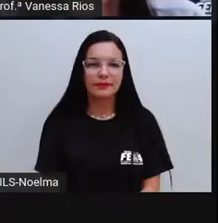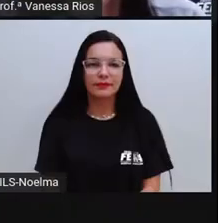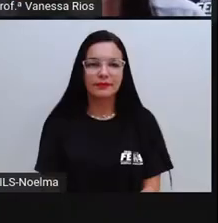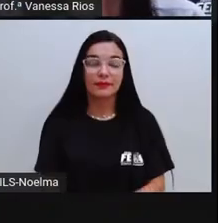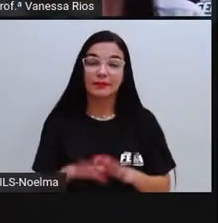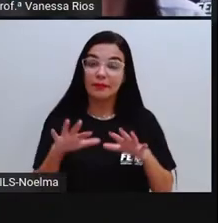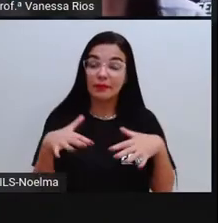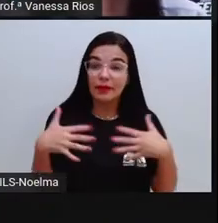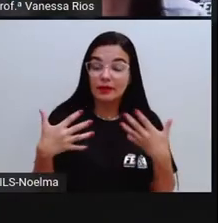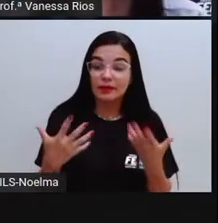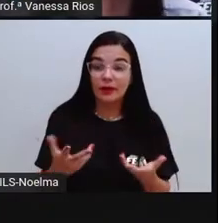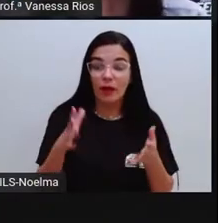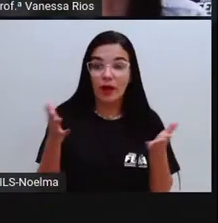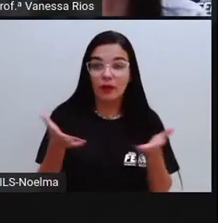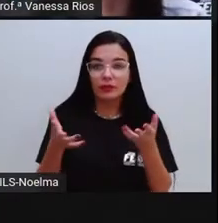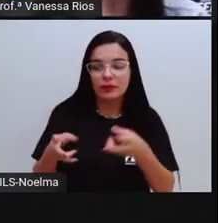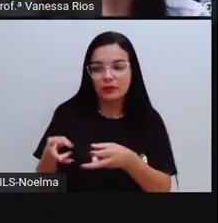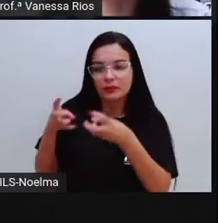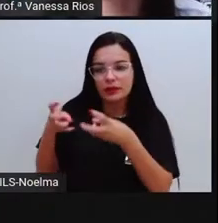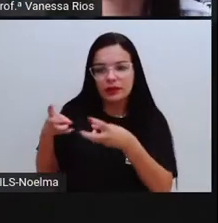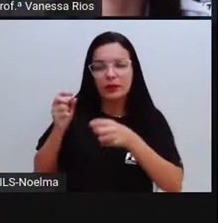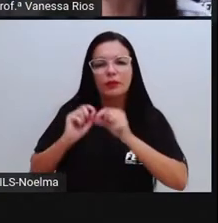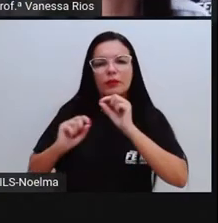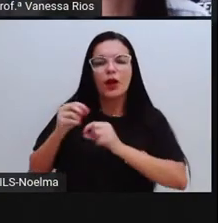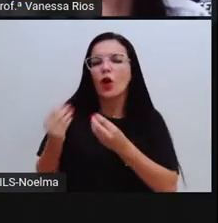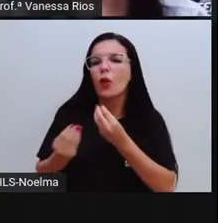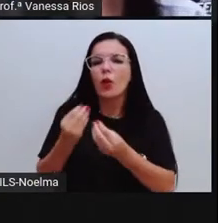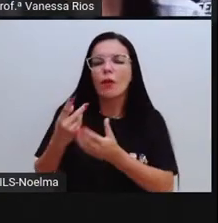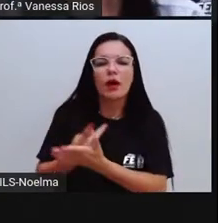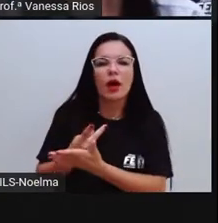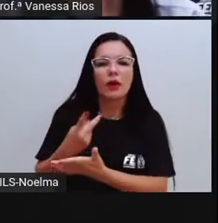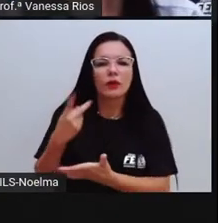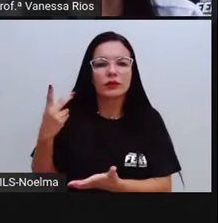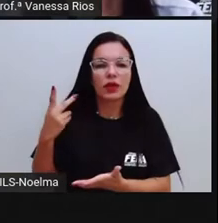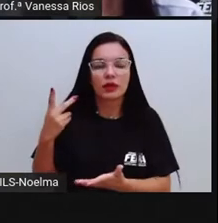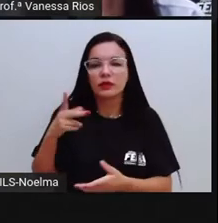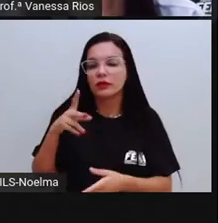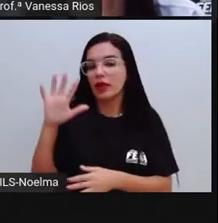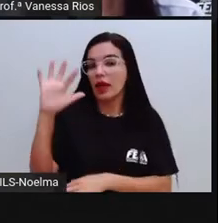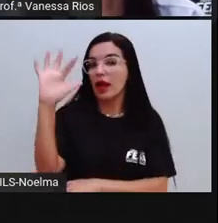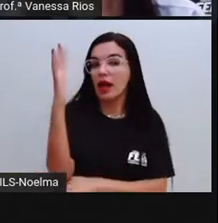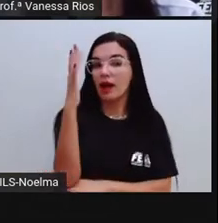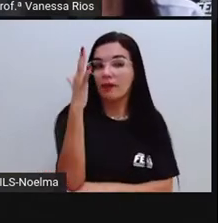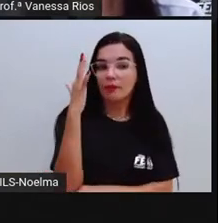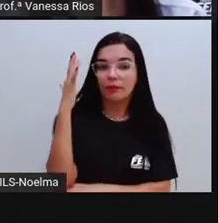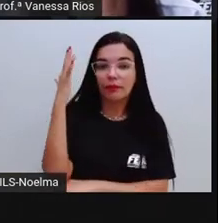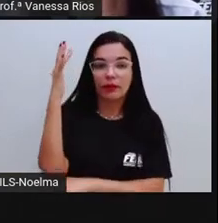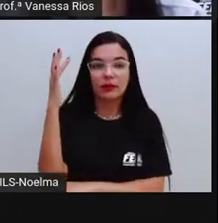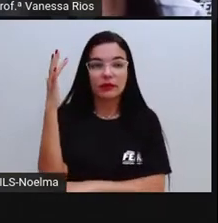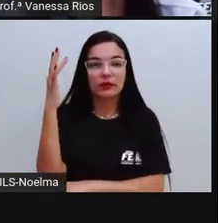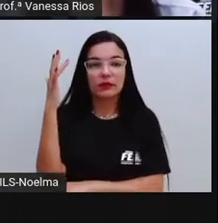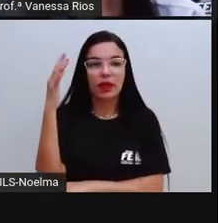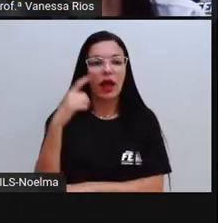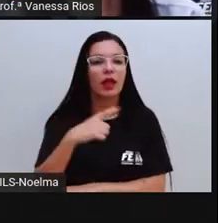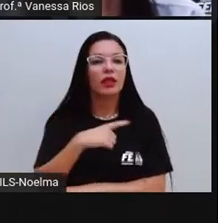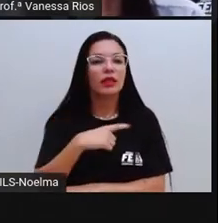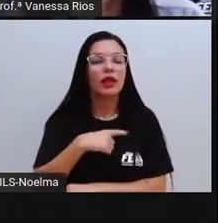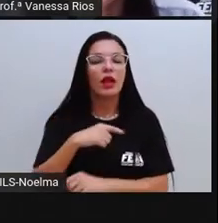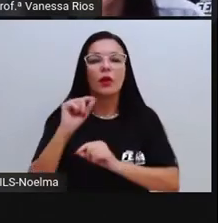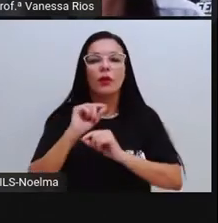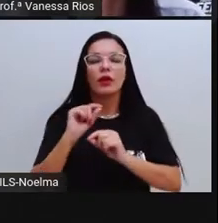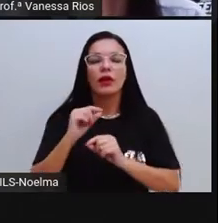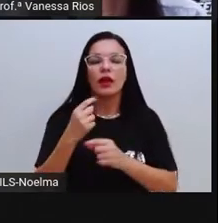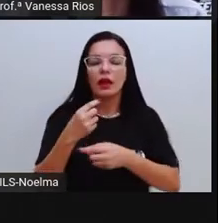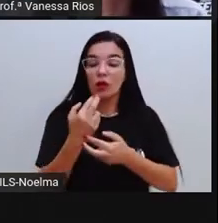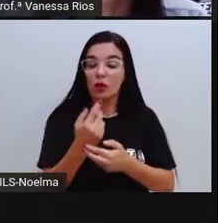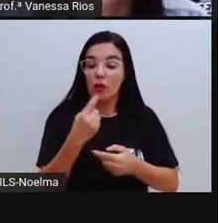Pronto, a gente observa aí nesse manifesto, né? Onde a planta fala dos itens importantes,